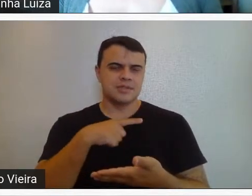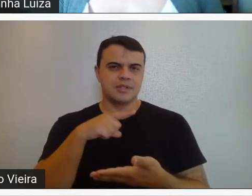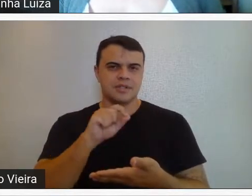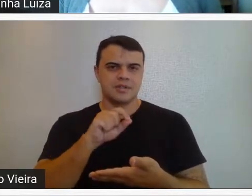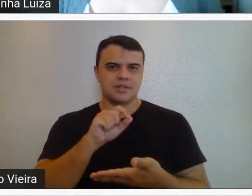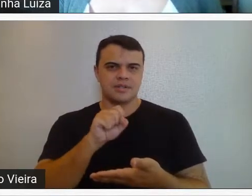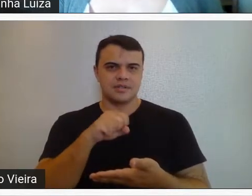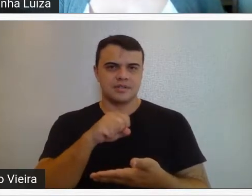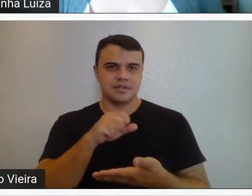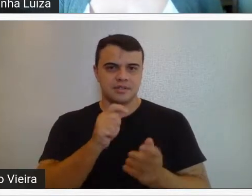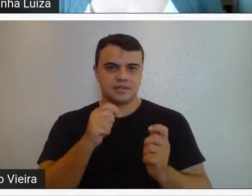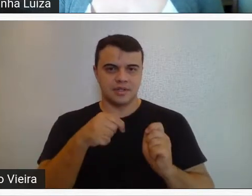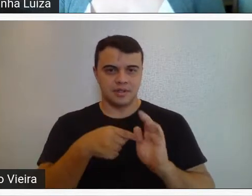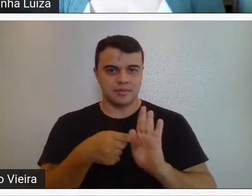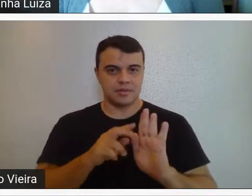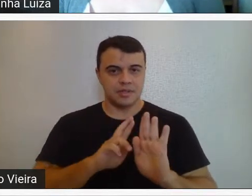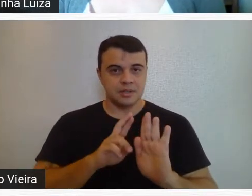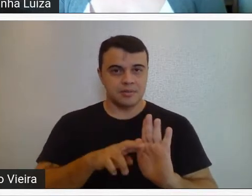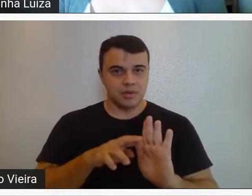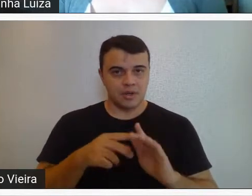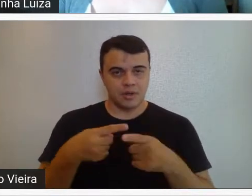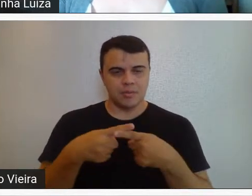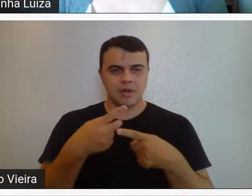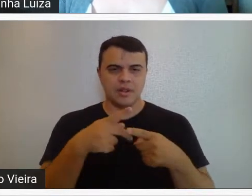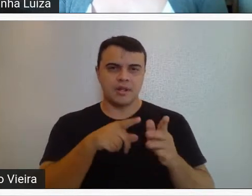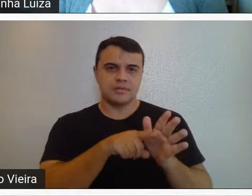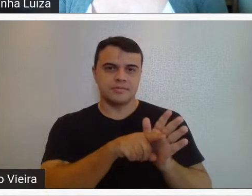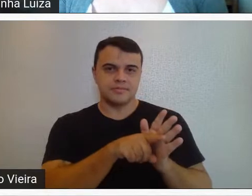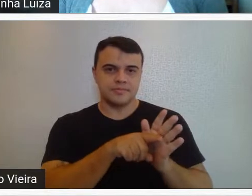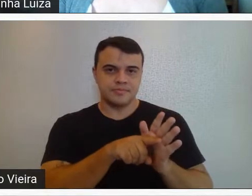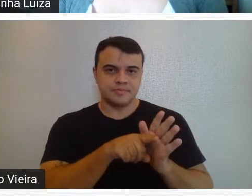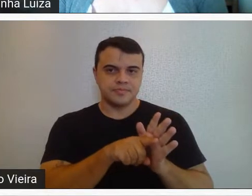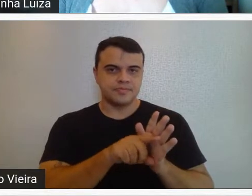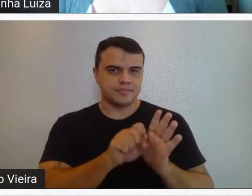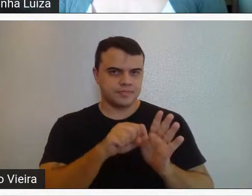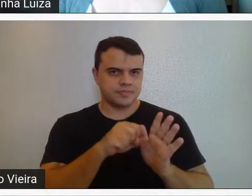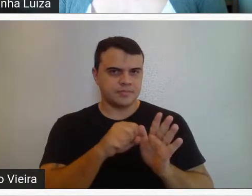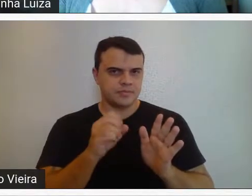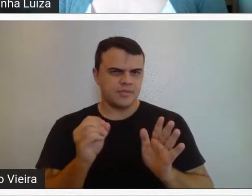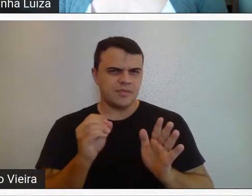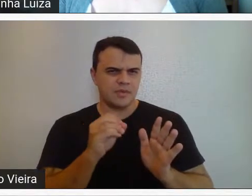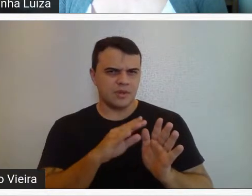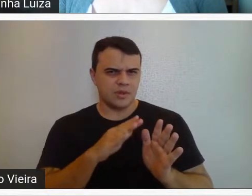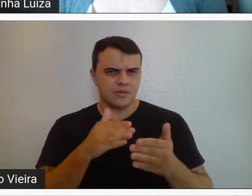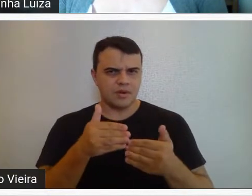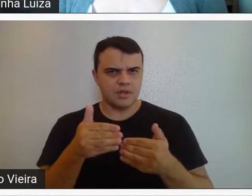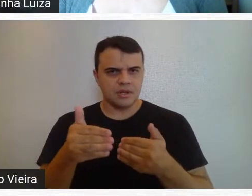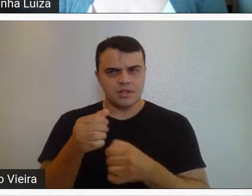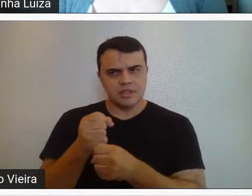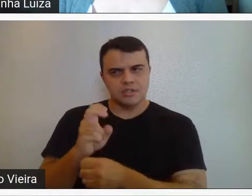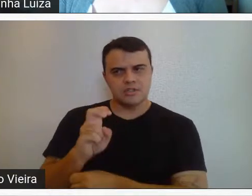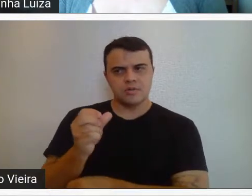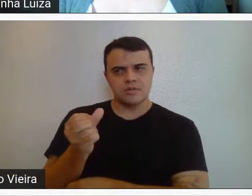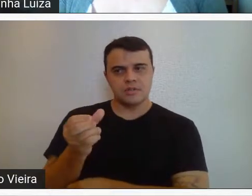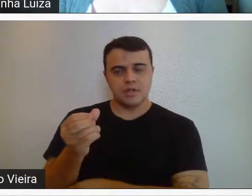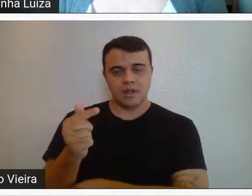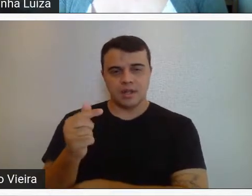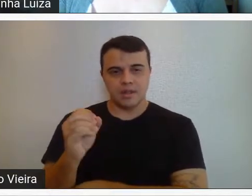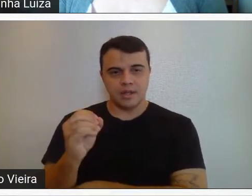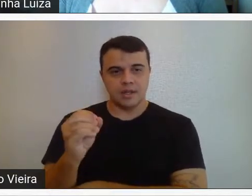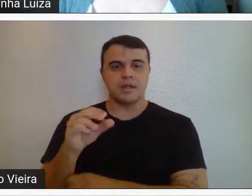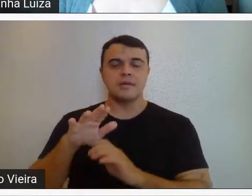condições de responder essa pergunta, até pela pesquisa dela mesmo, das não-vanguardas da década de 50, 60 e 70,